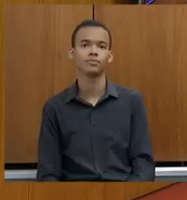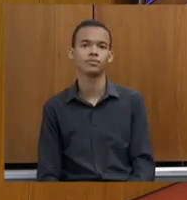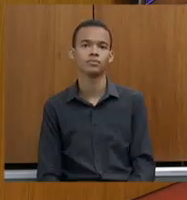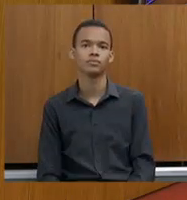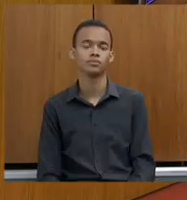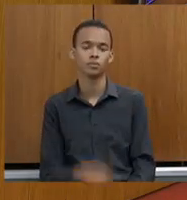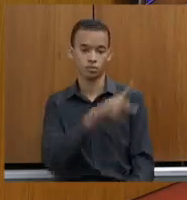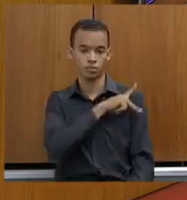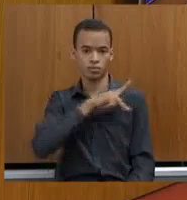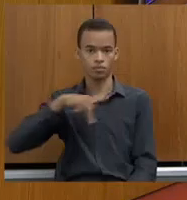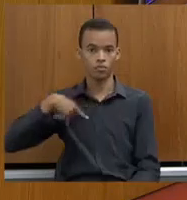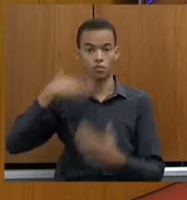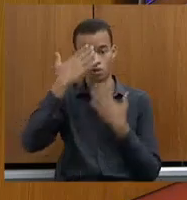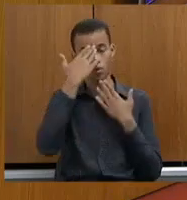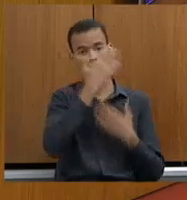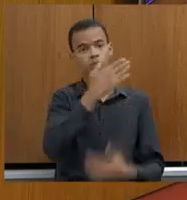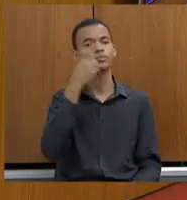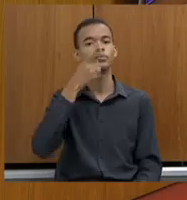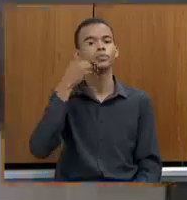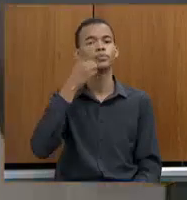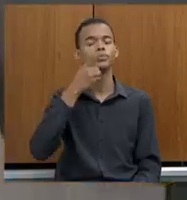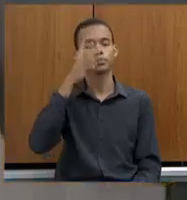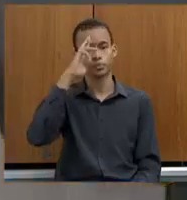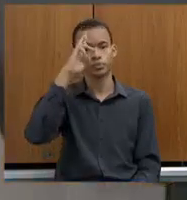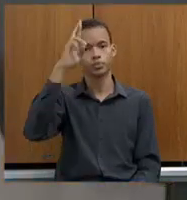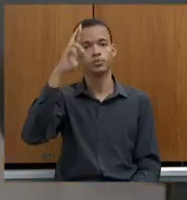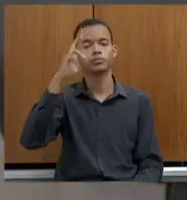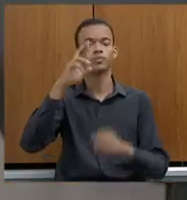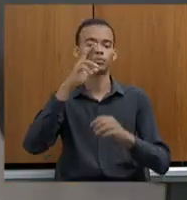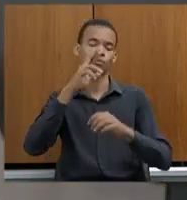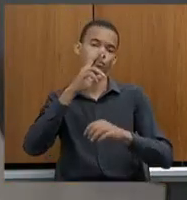e Silva, chefe da Polícia Civil do Estado de Minas Gerais,